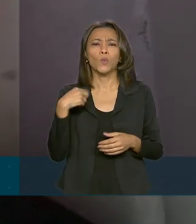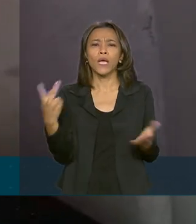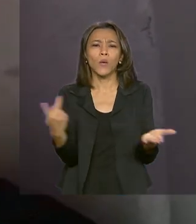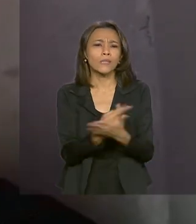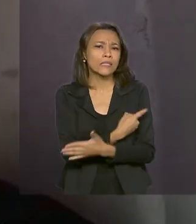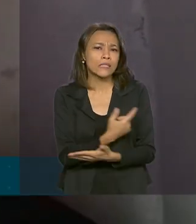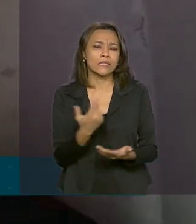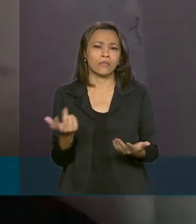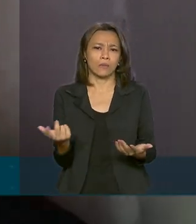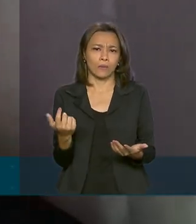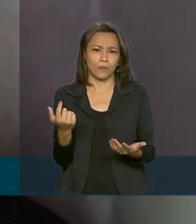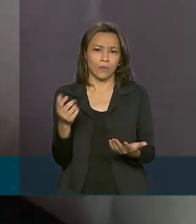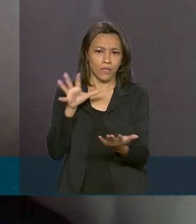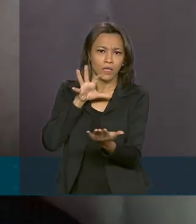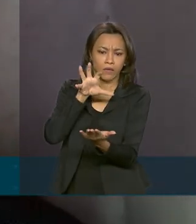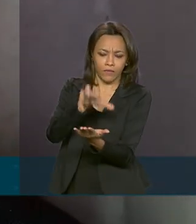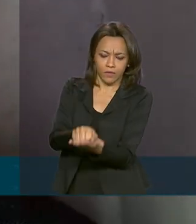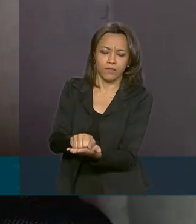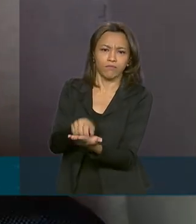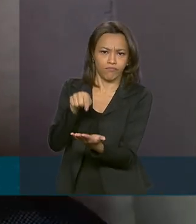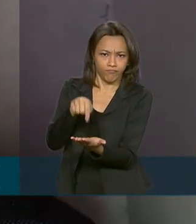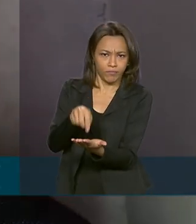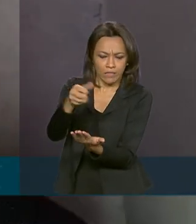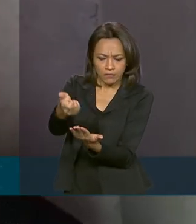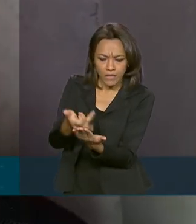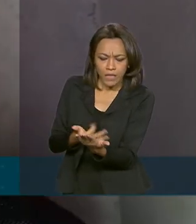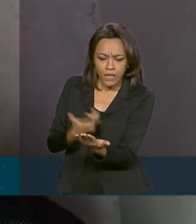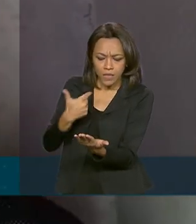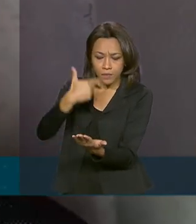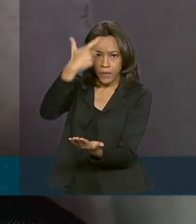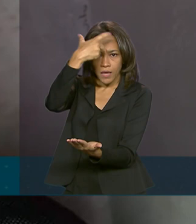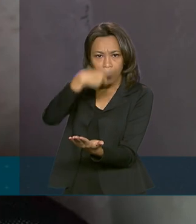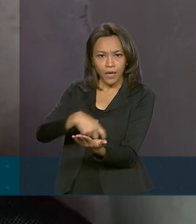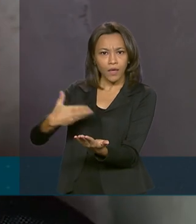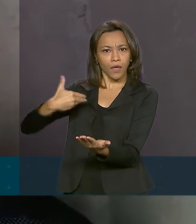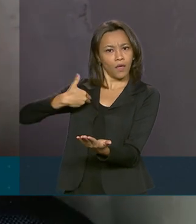constava lá no data breve era que eu era